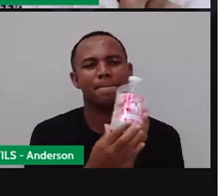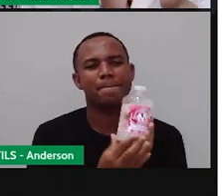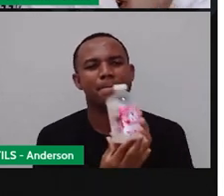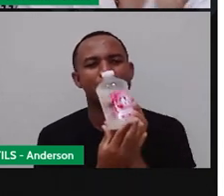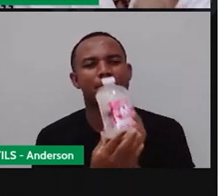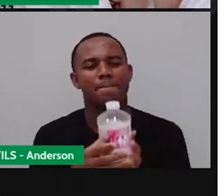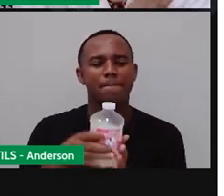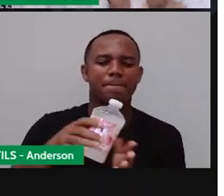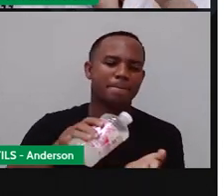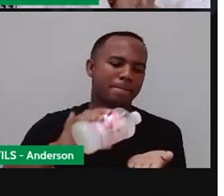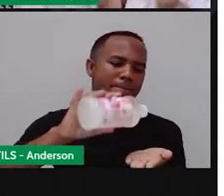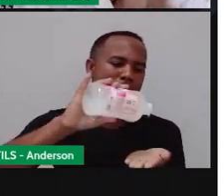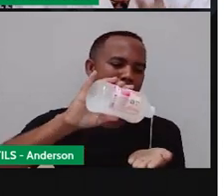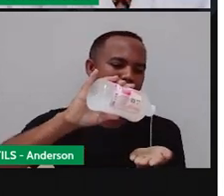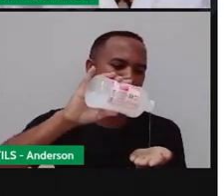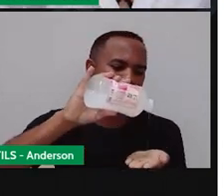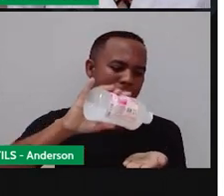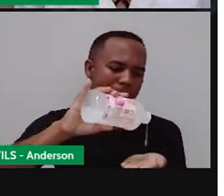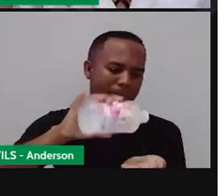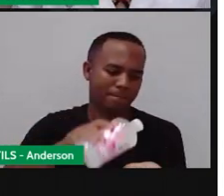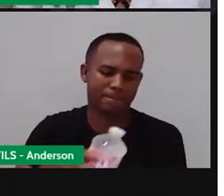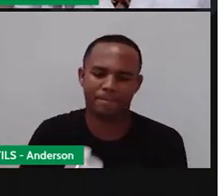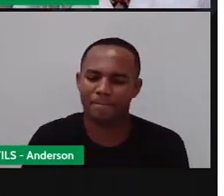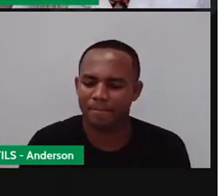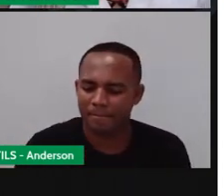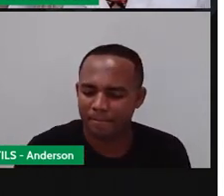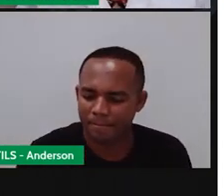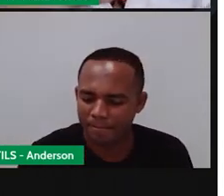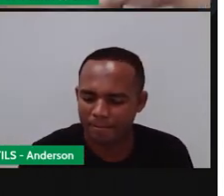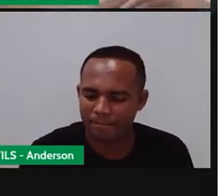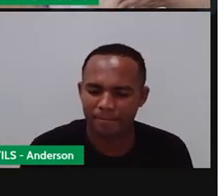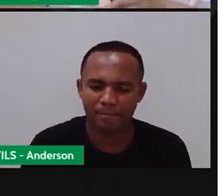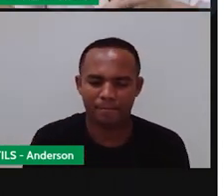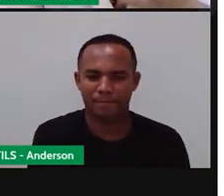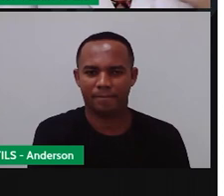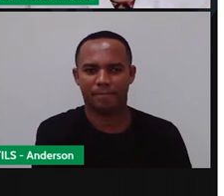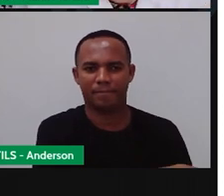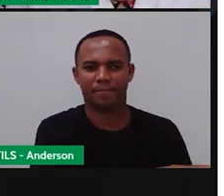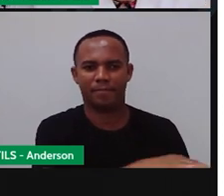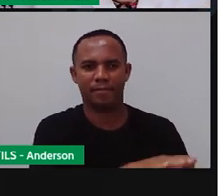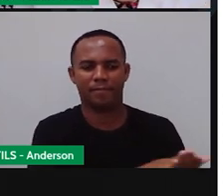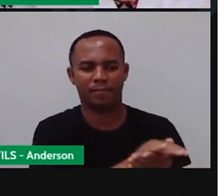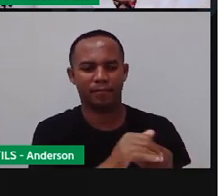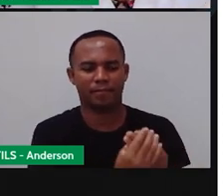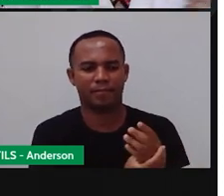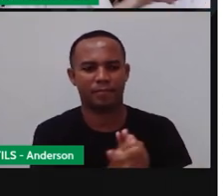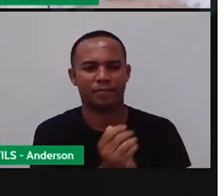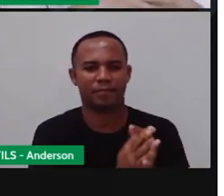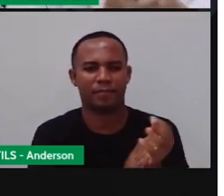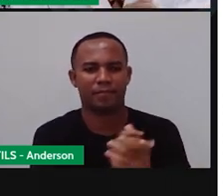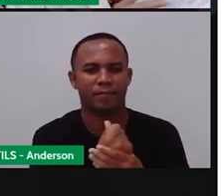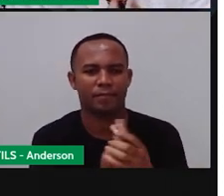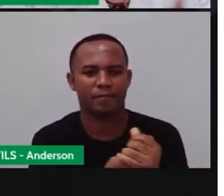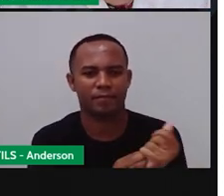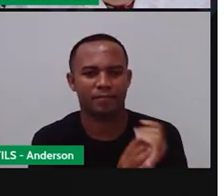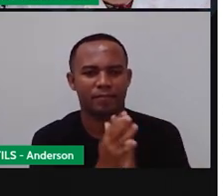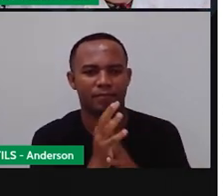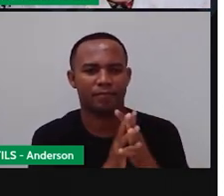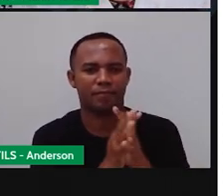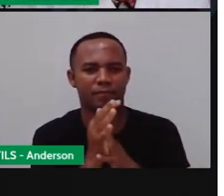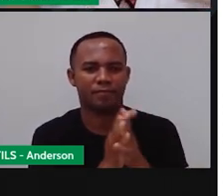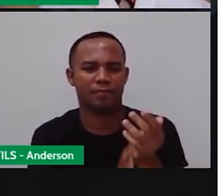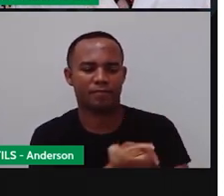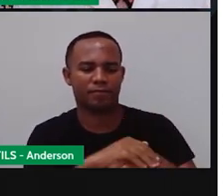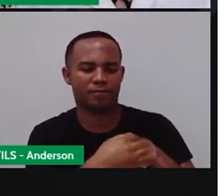outra. Lava uma mão. Usem álcool em gel. Anderson, aí. Super. Né? Fazendo a sua higienização